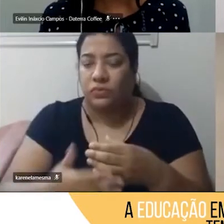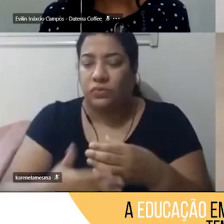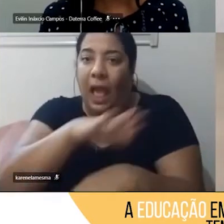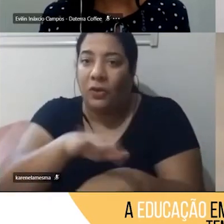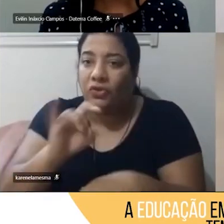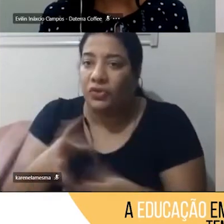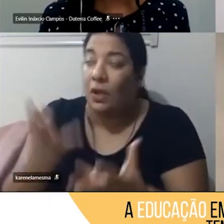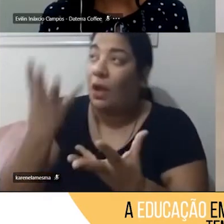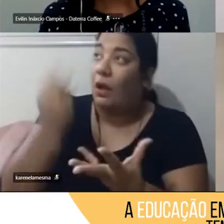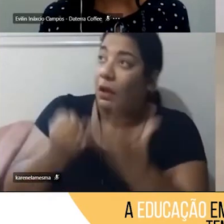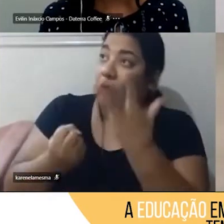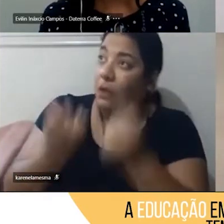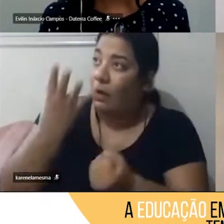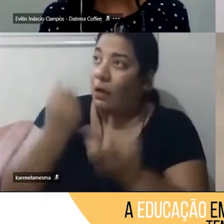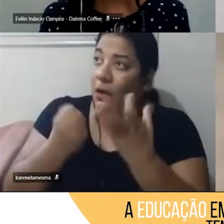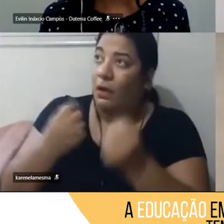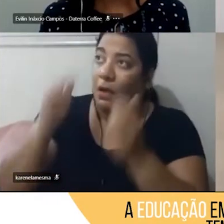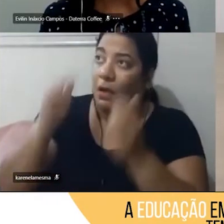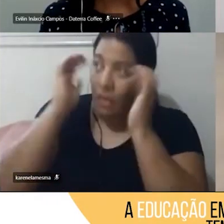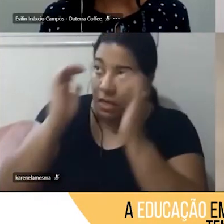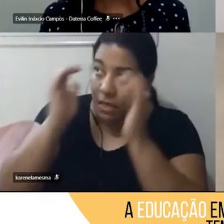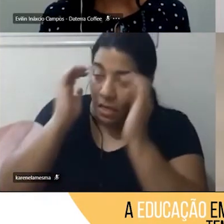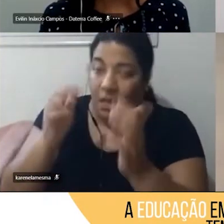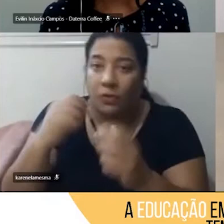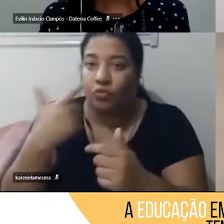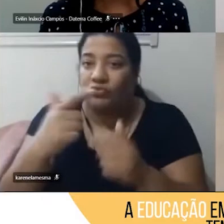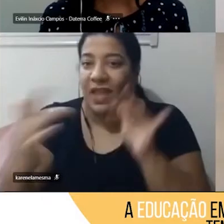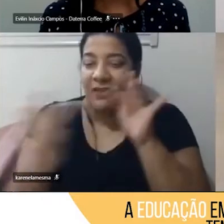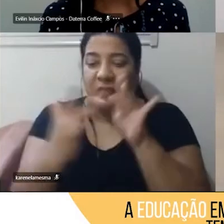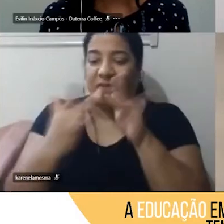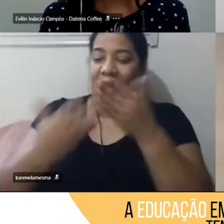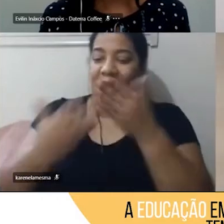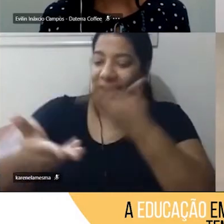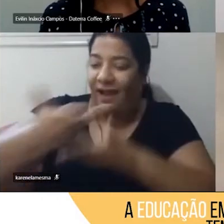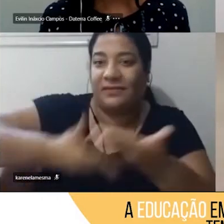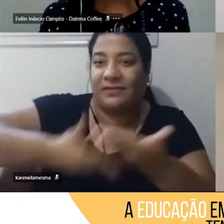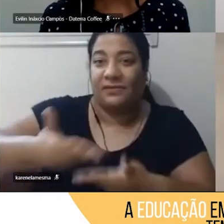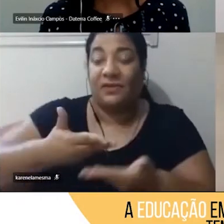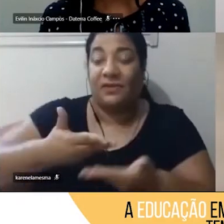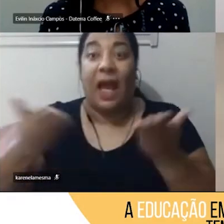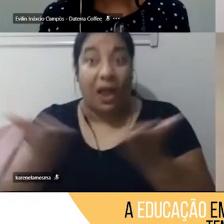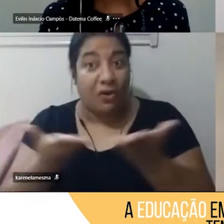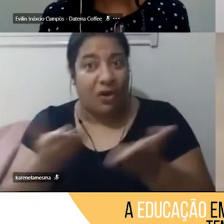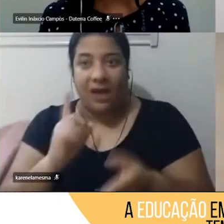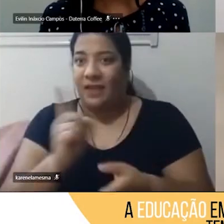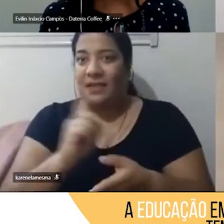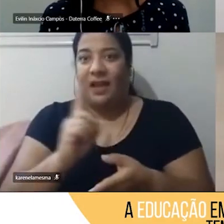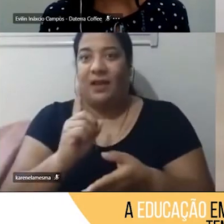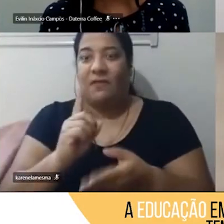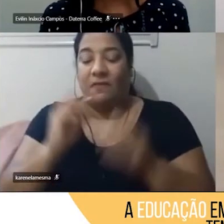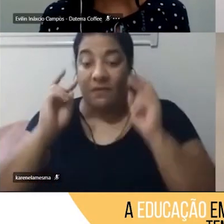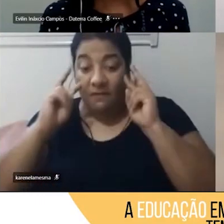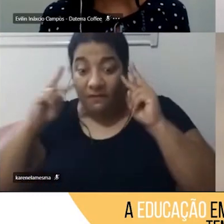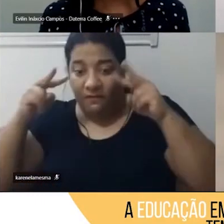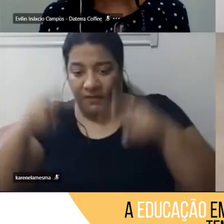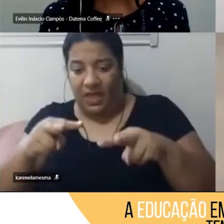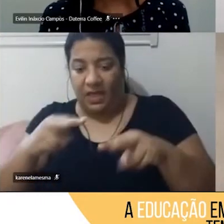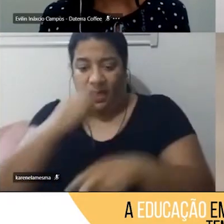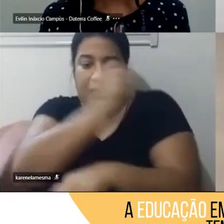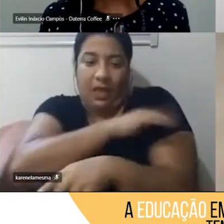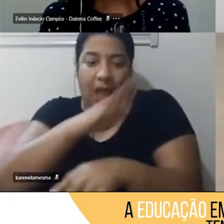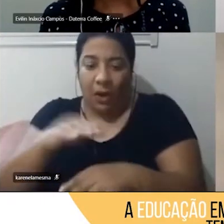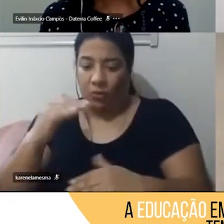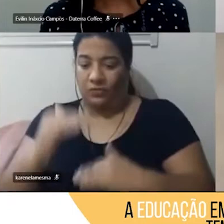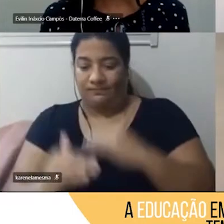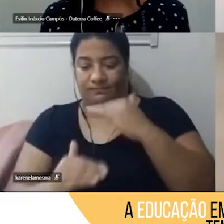pouca interação. Então, a proposta é que a gente olhe para esse desenvolvimento do aluno como um desenvolvimento integral,